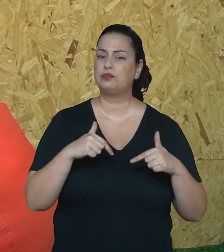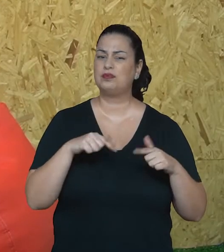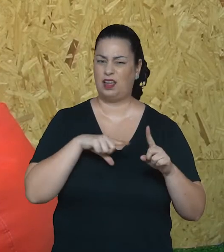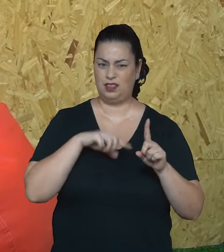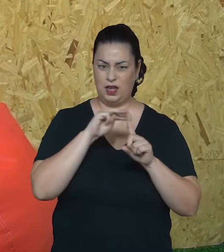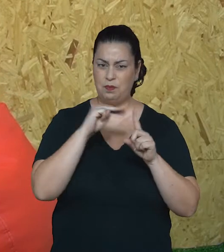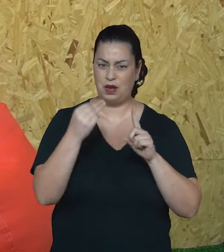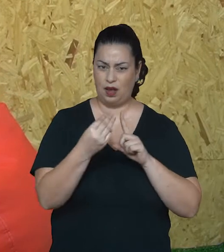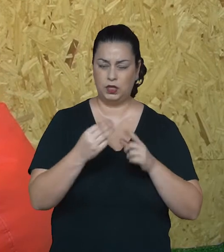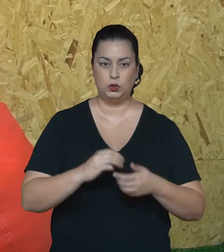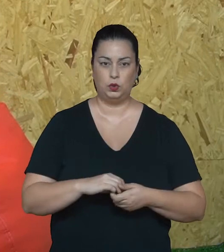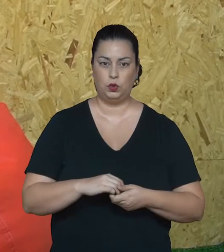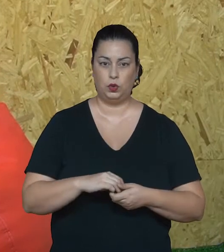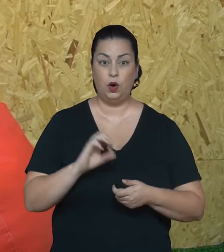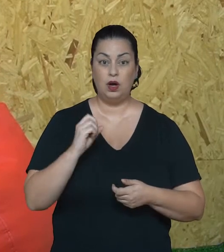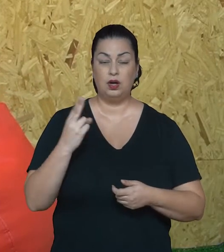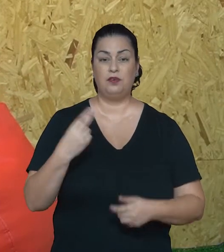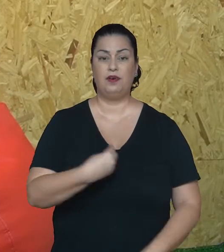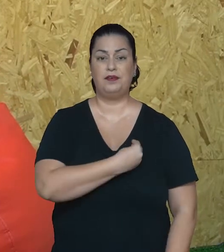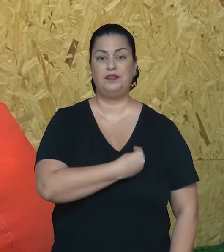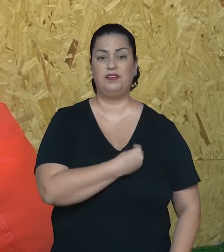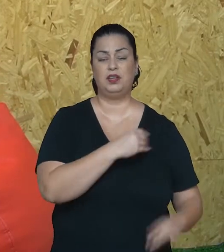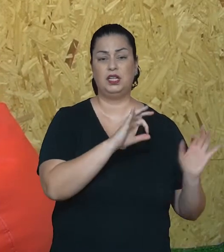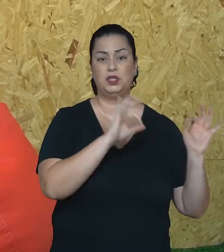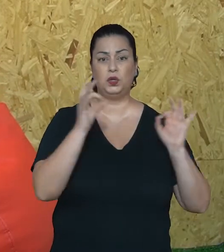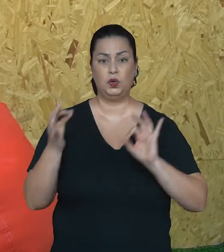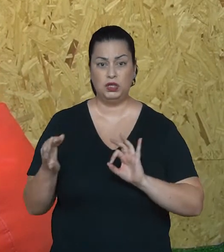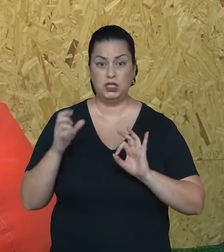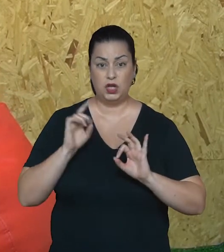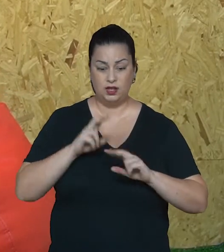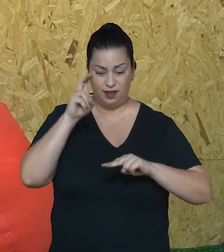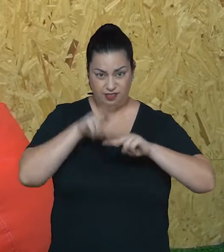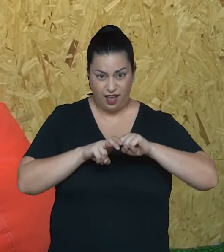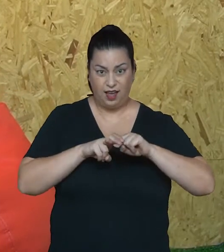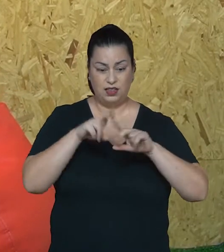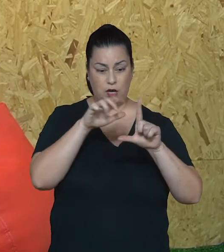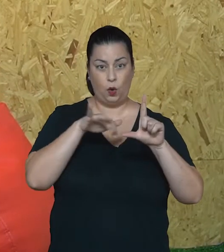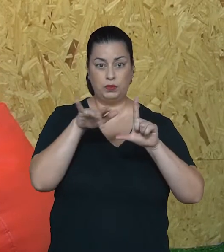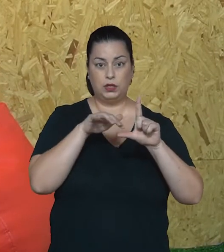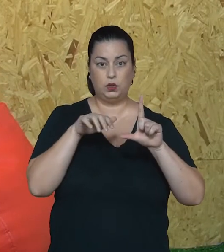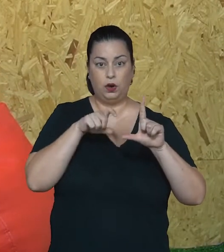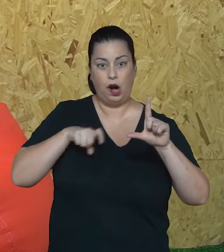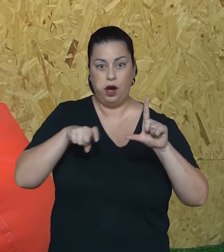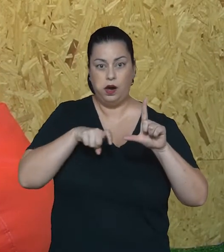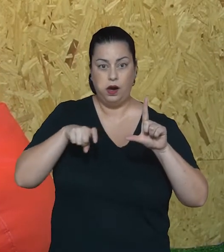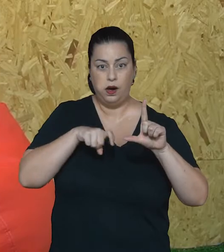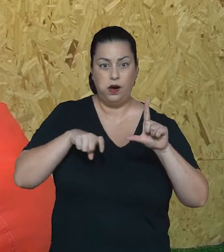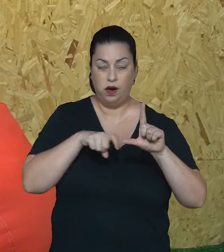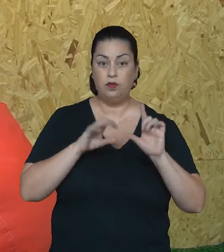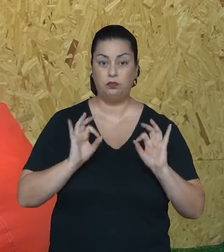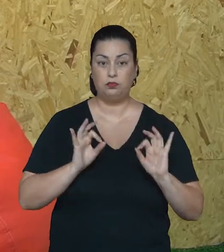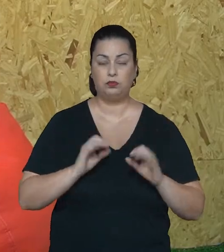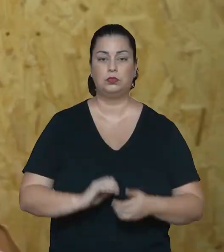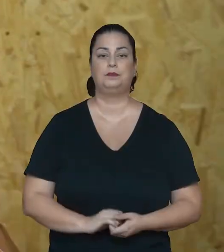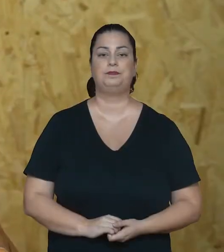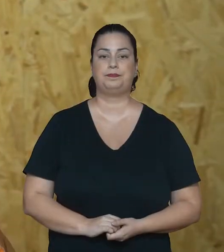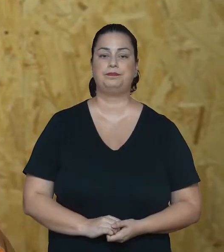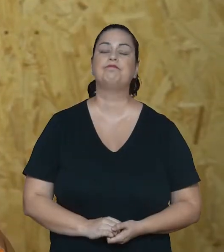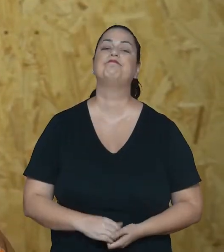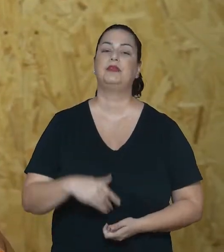vai me empregar? Tem mercado para isso? Eu vou passar o resto dos dias desenhando na frente do computador?